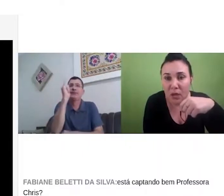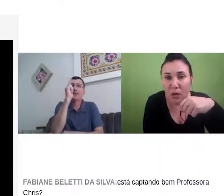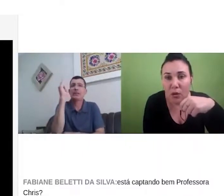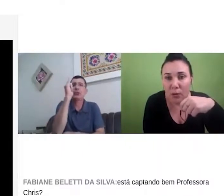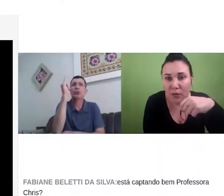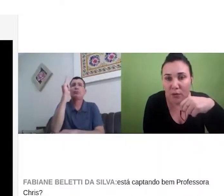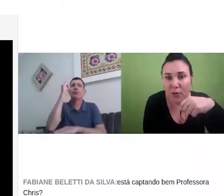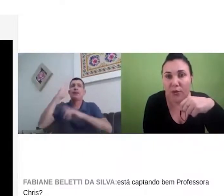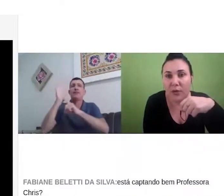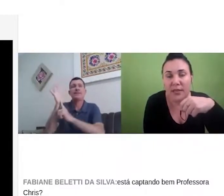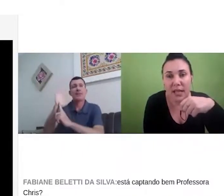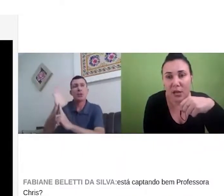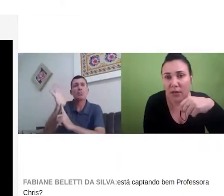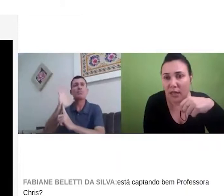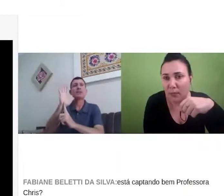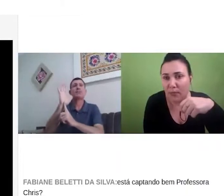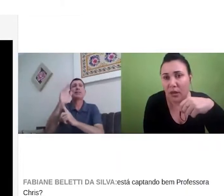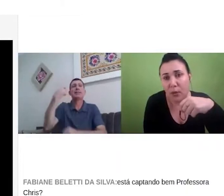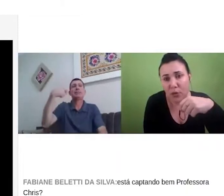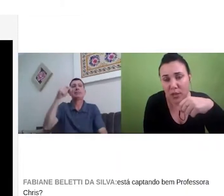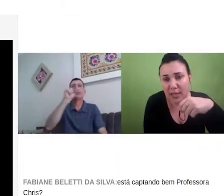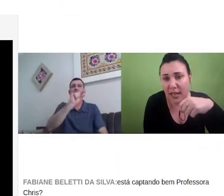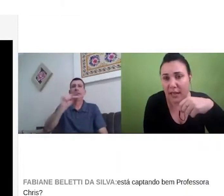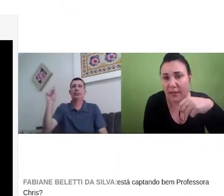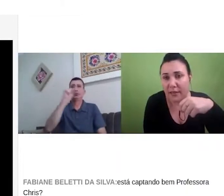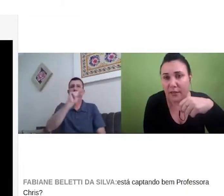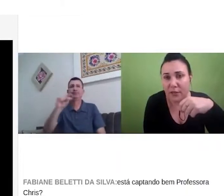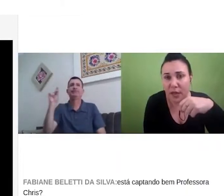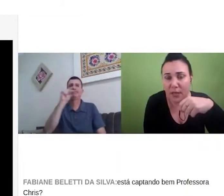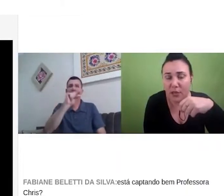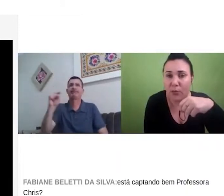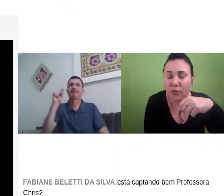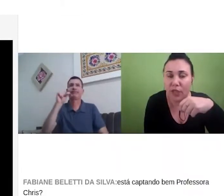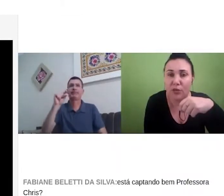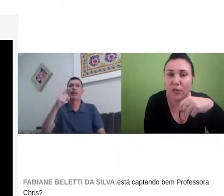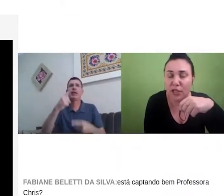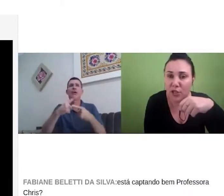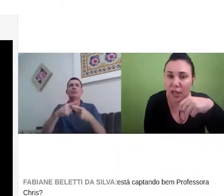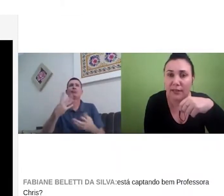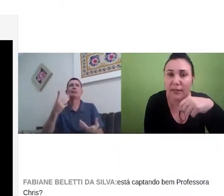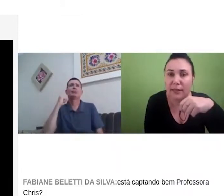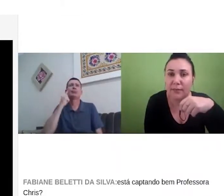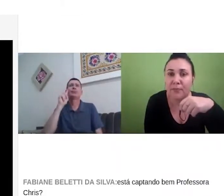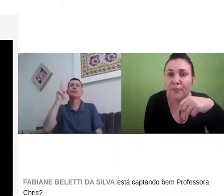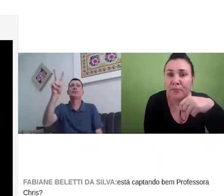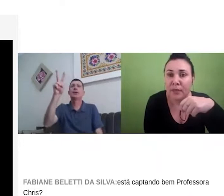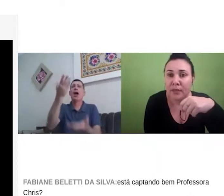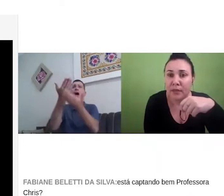O professor em sala de aula pode usar de ferramentas como vídeo, legenda,